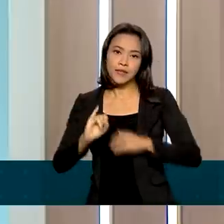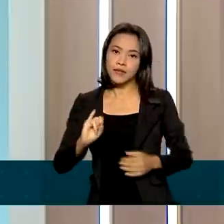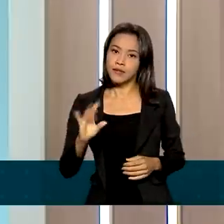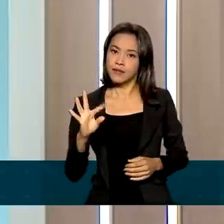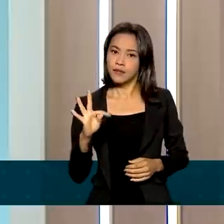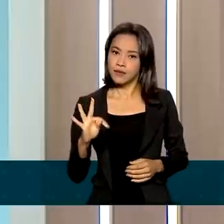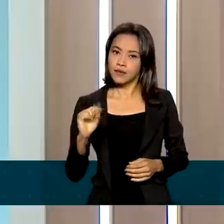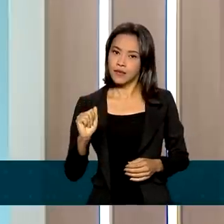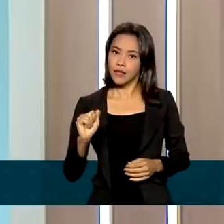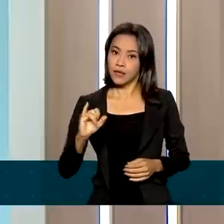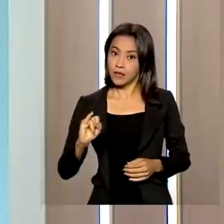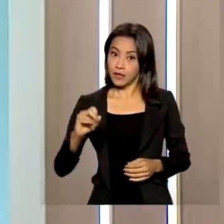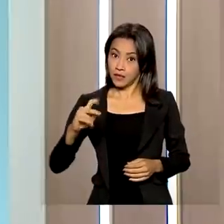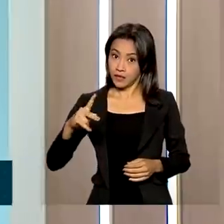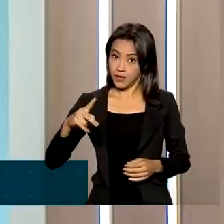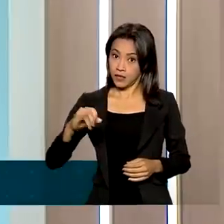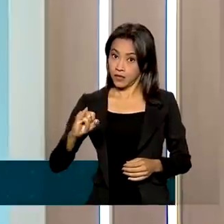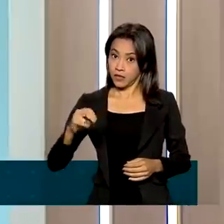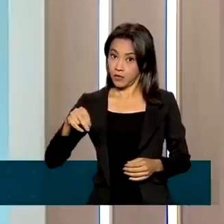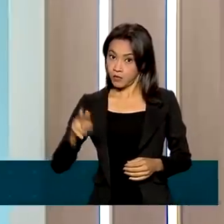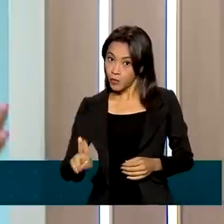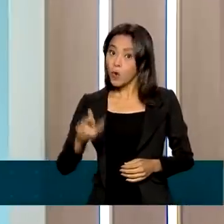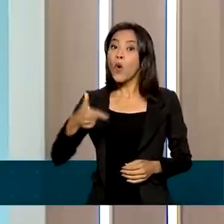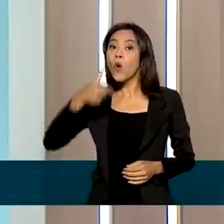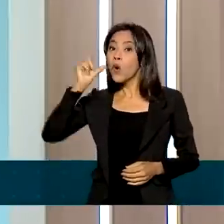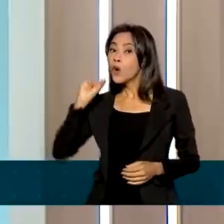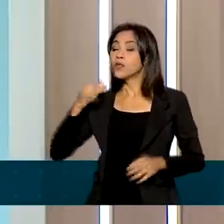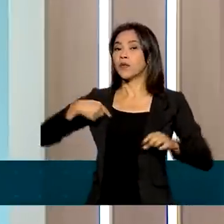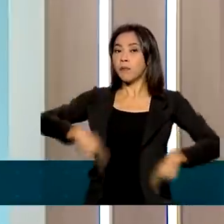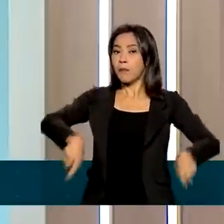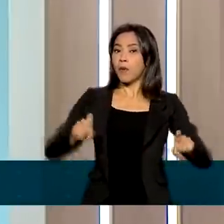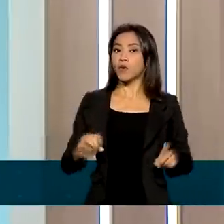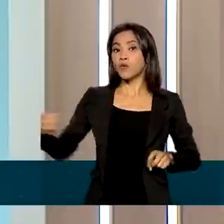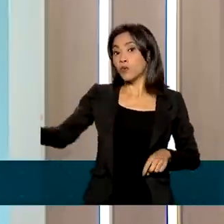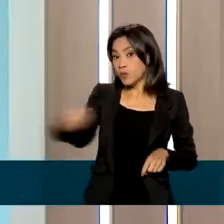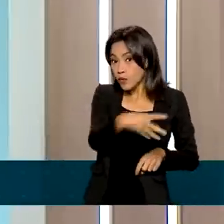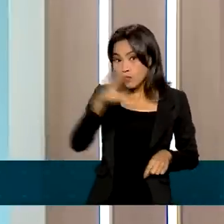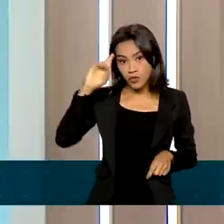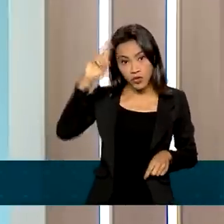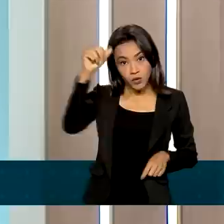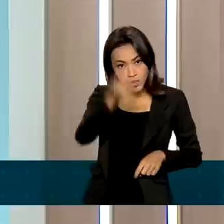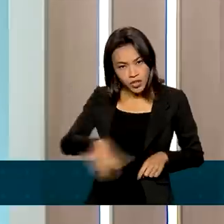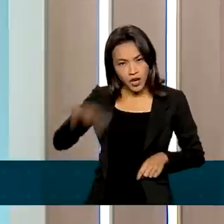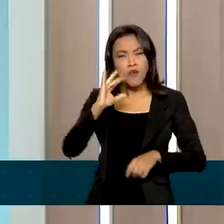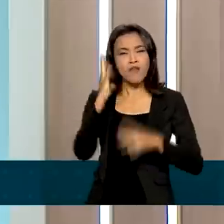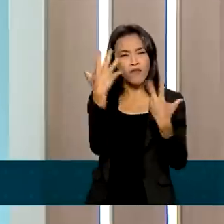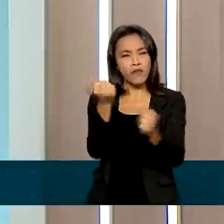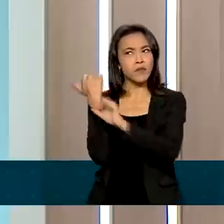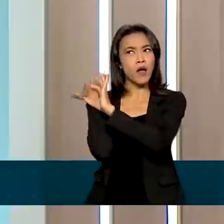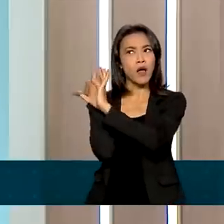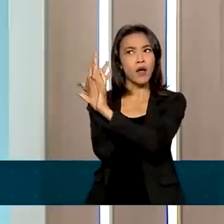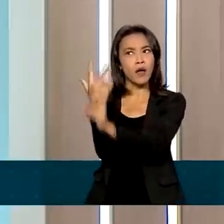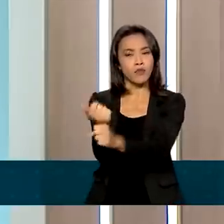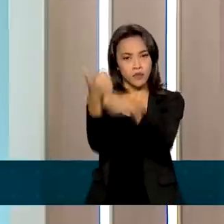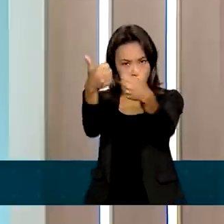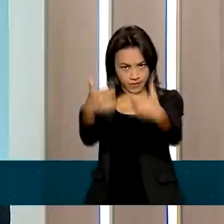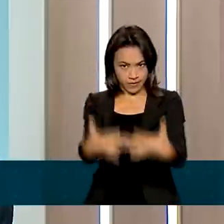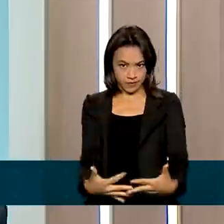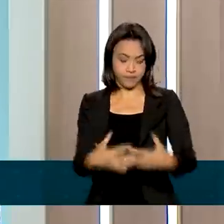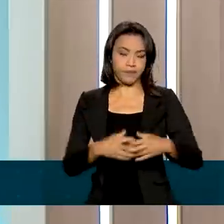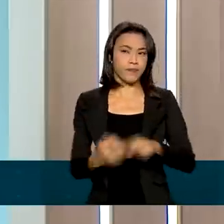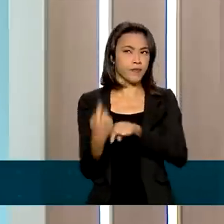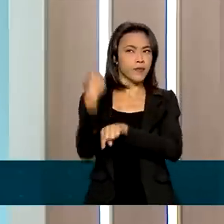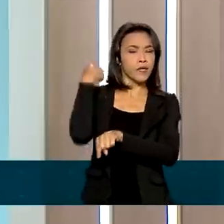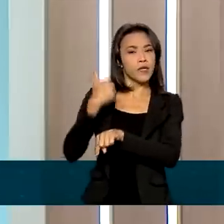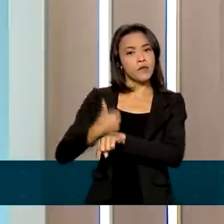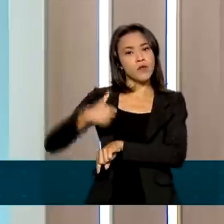Ontem tomou posse o novo diretor-geral da empresa, que é um dos orgulhos nacionais. Vamos fazer um pequeno retrospecto da empresa. Em 73 foi